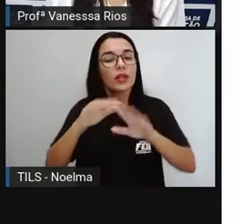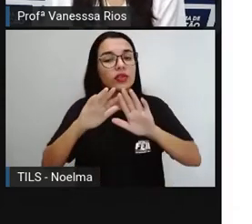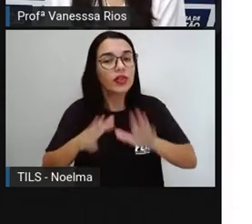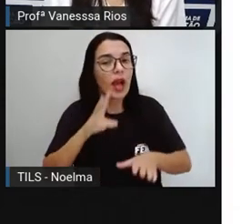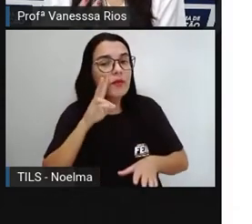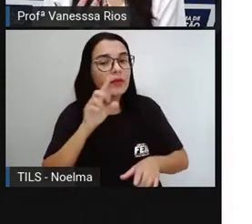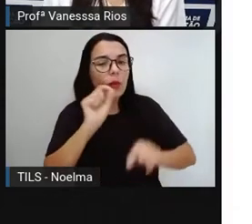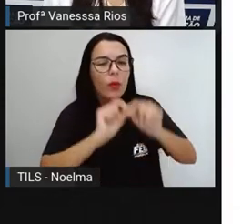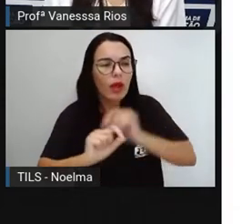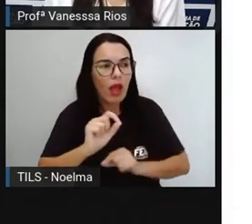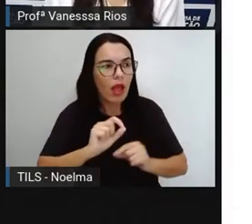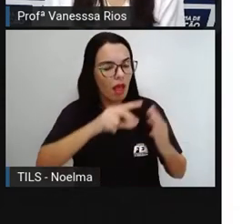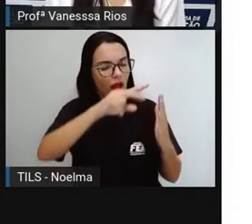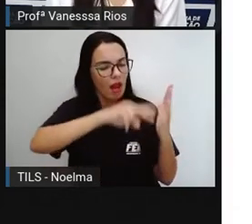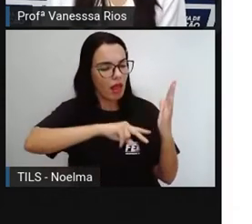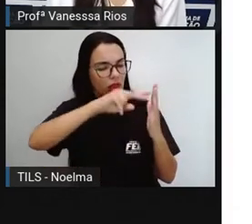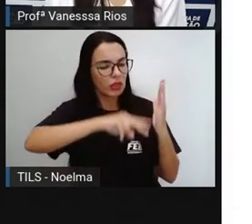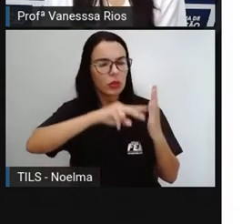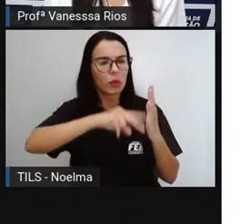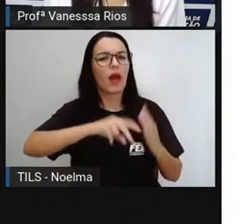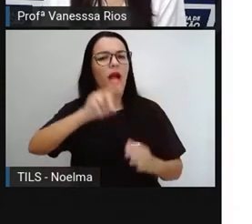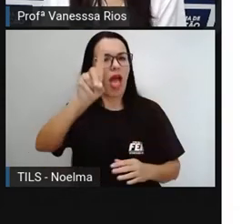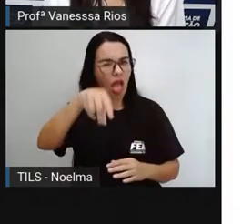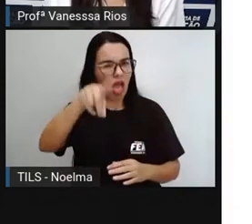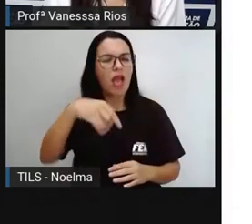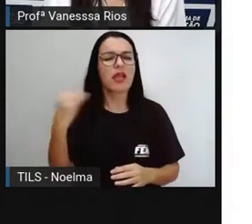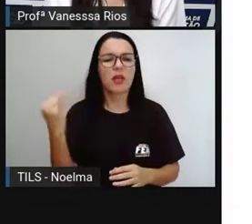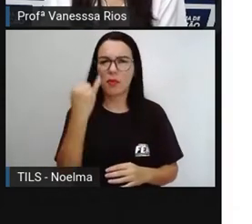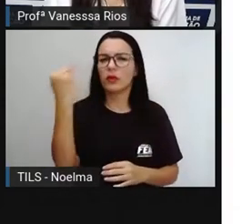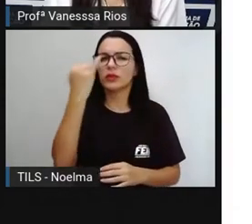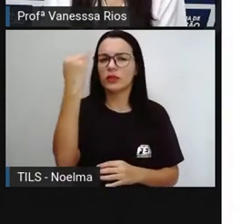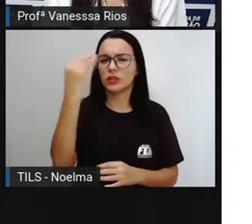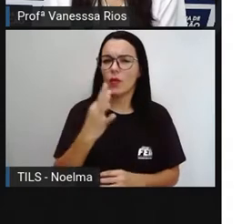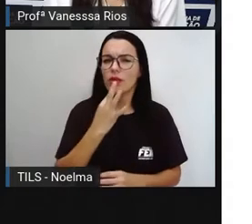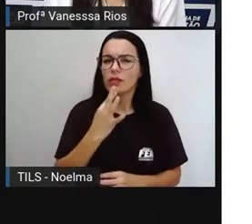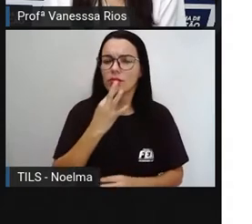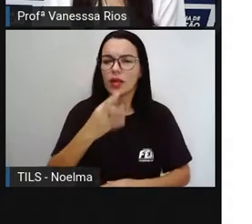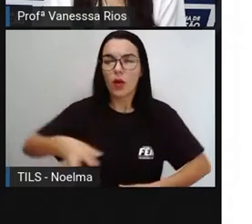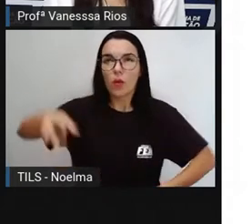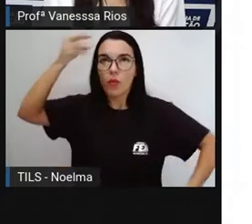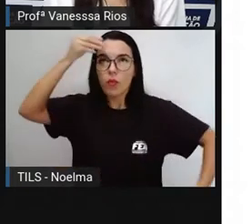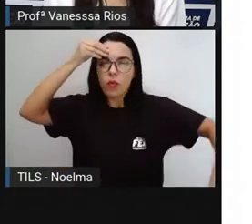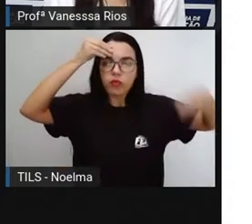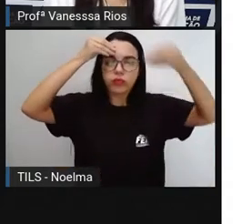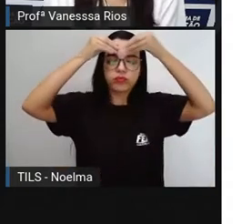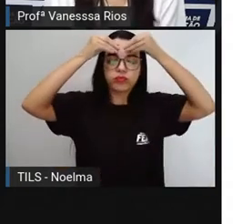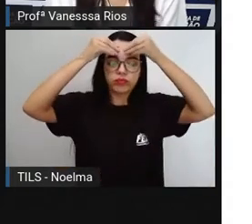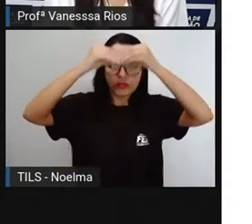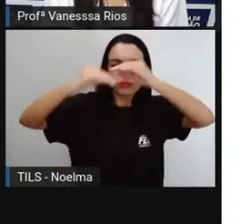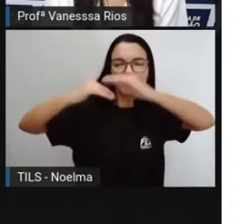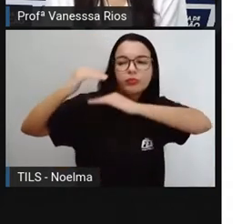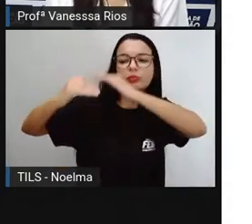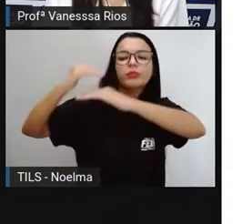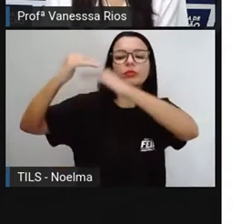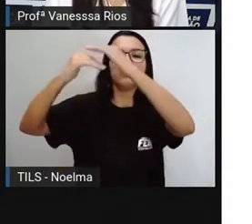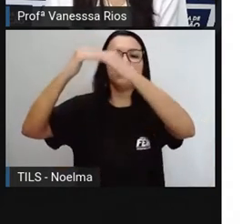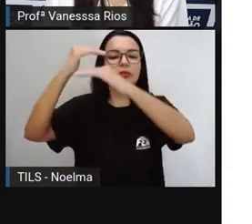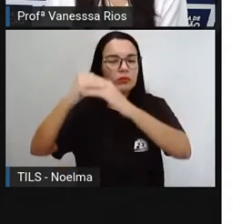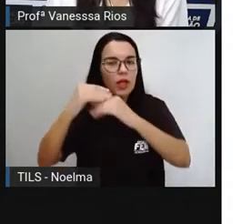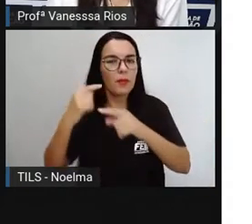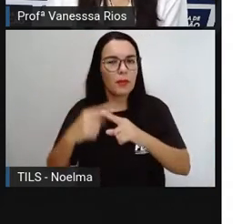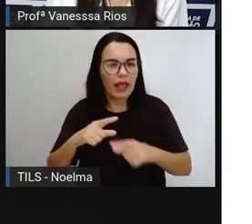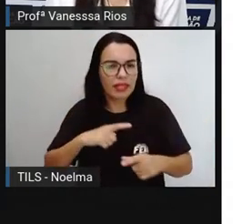instrumento muito importante de conhecimento, né, de produção de conhecimento, que através das